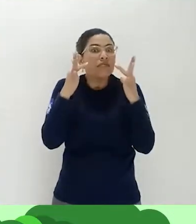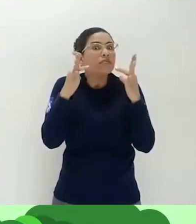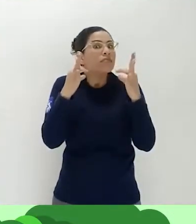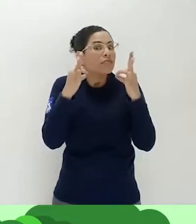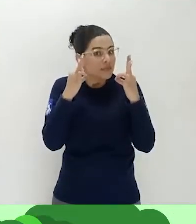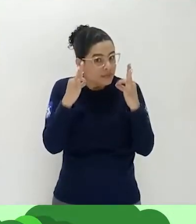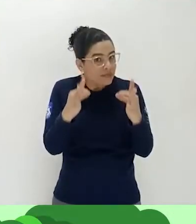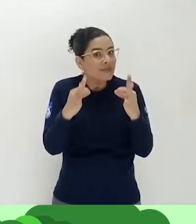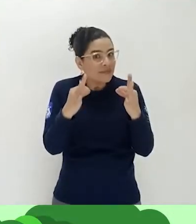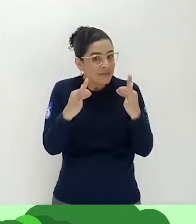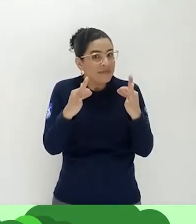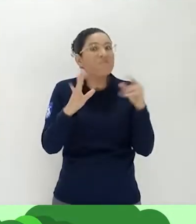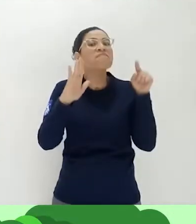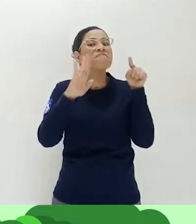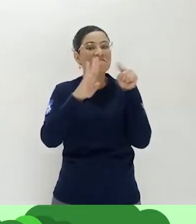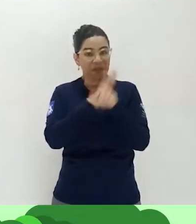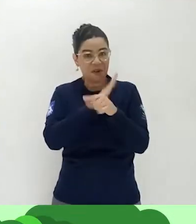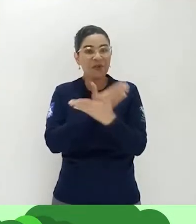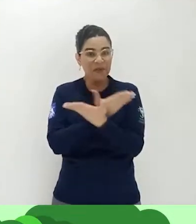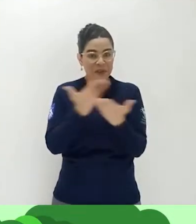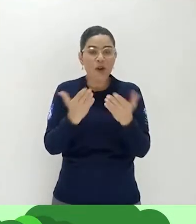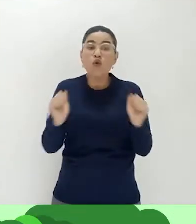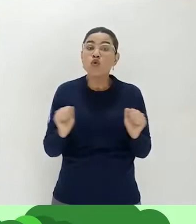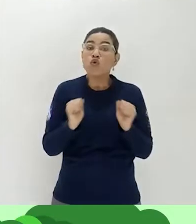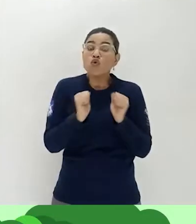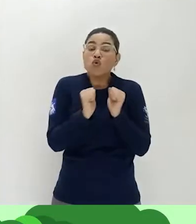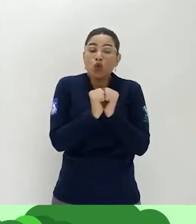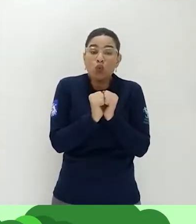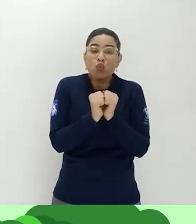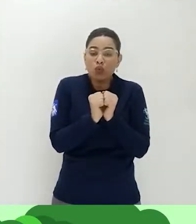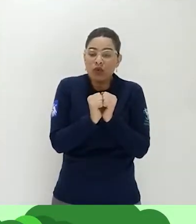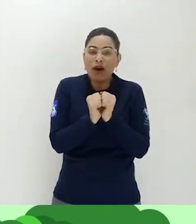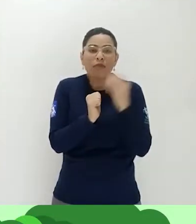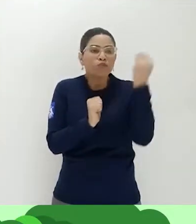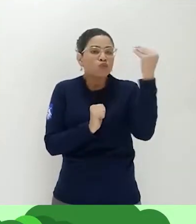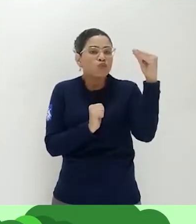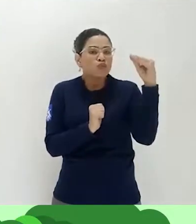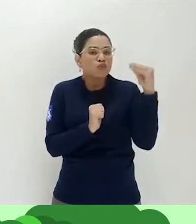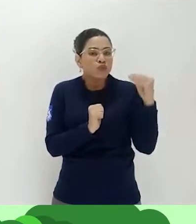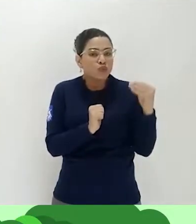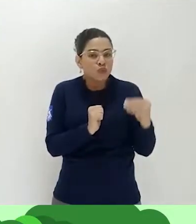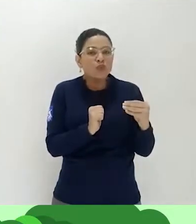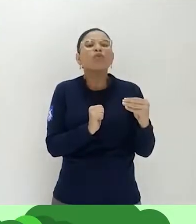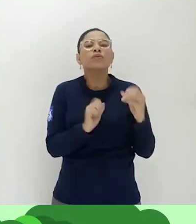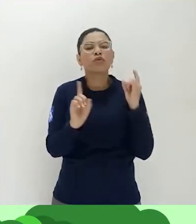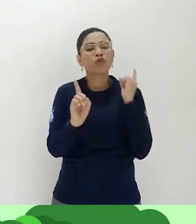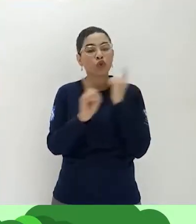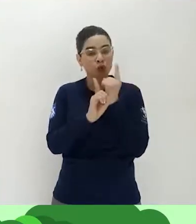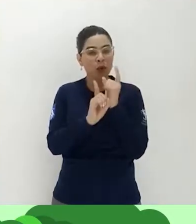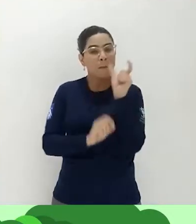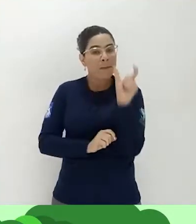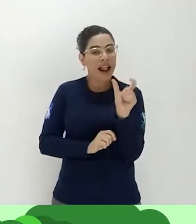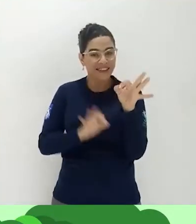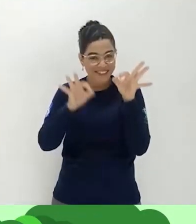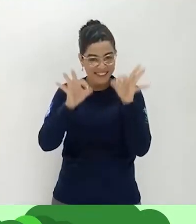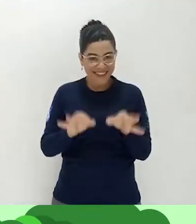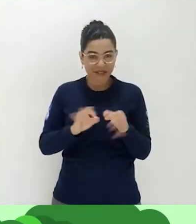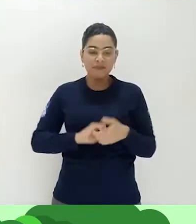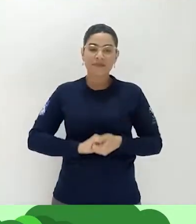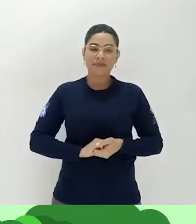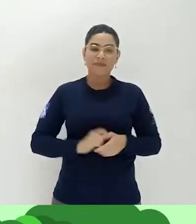pras perguntas que eu vou fazer pra vocês. Aí, juntos e juntas, a gente vai completando a nossa cruzadinha. Primeira